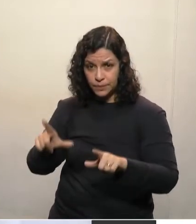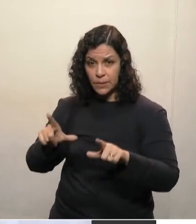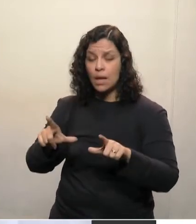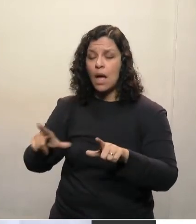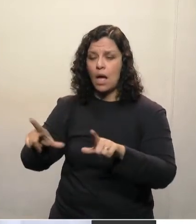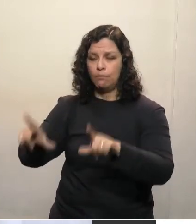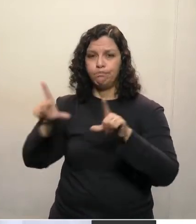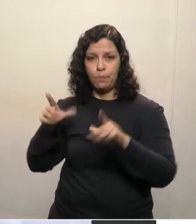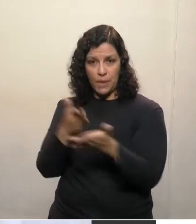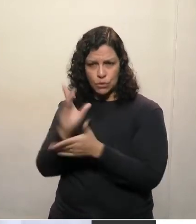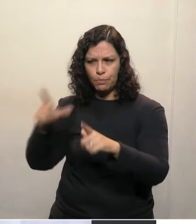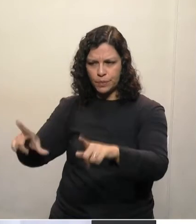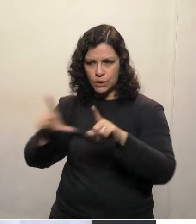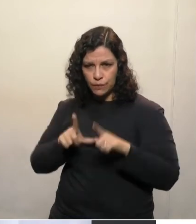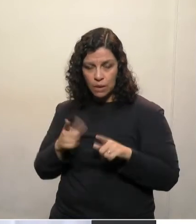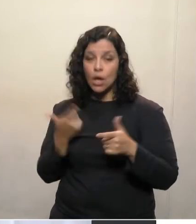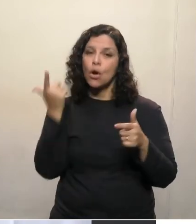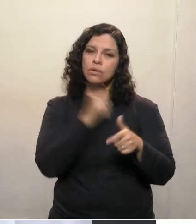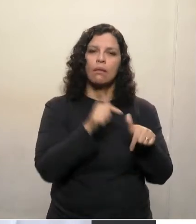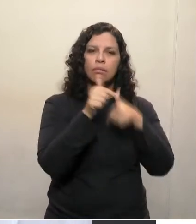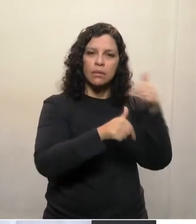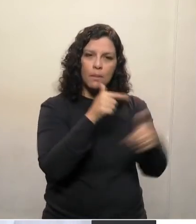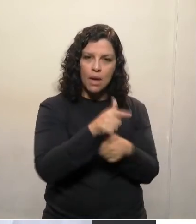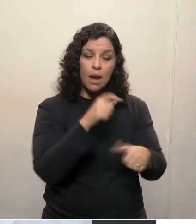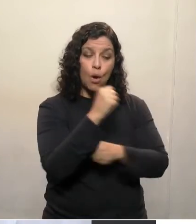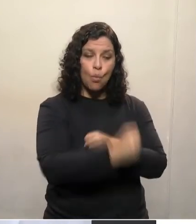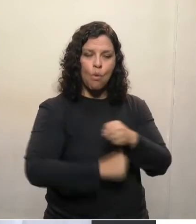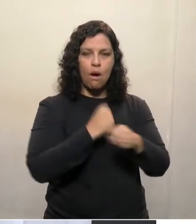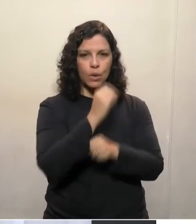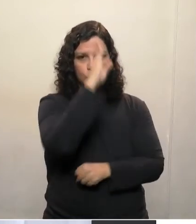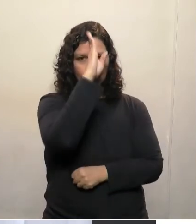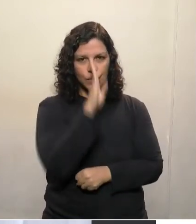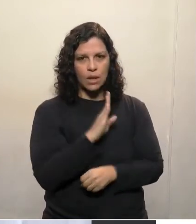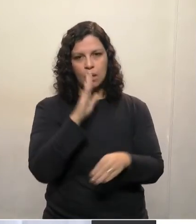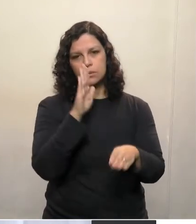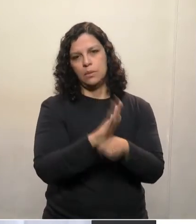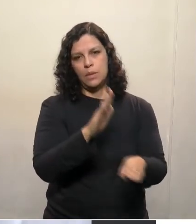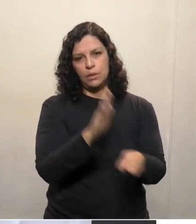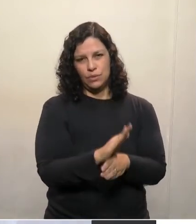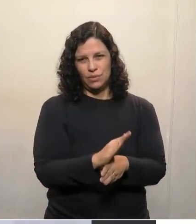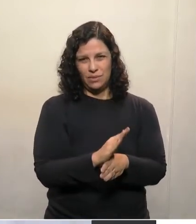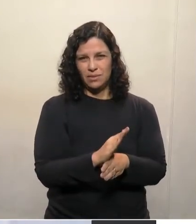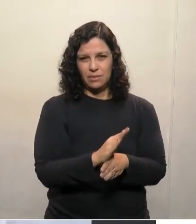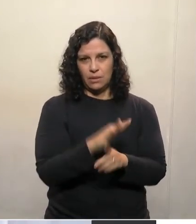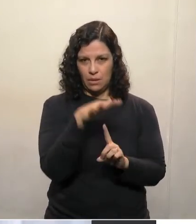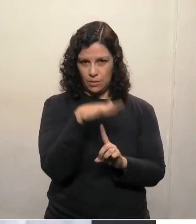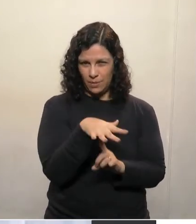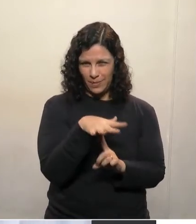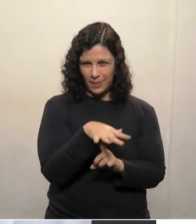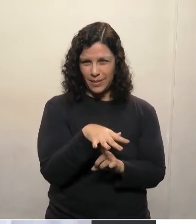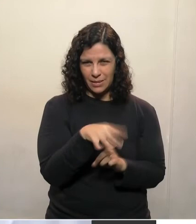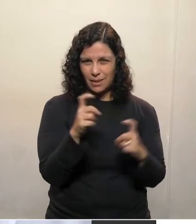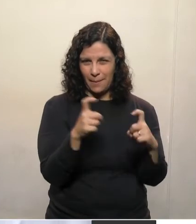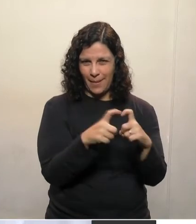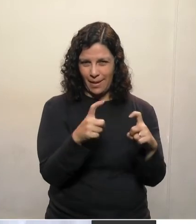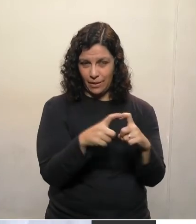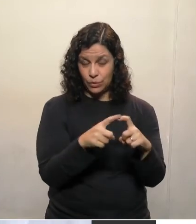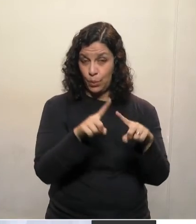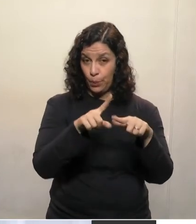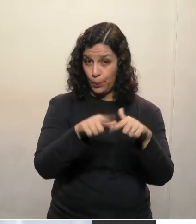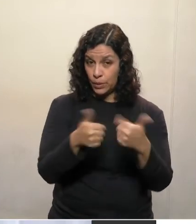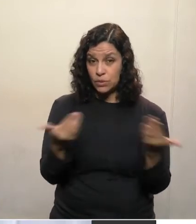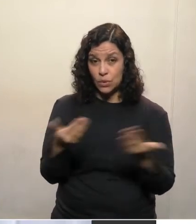o governo do estado durante um ano sem custo nenhum. Eu acho que é pertinente, precisa o Conselho